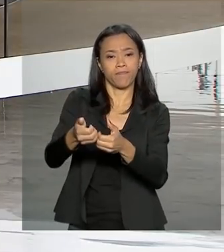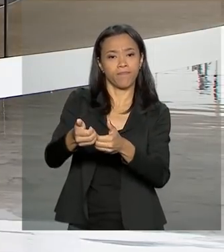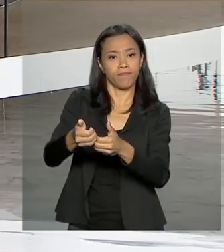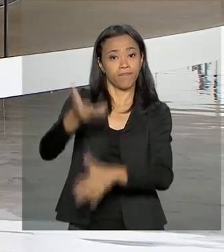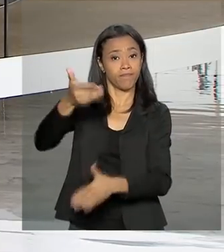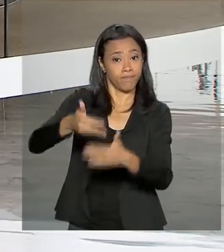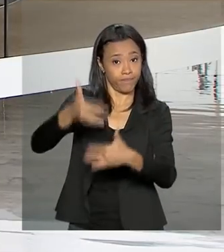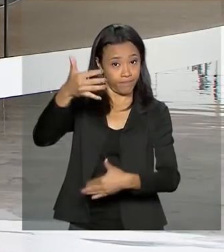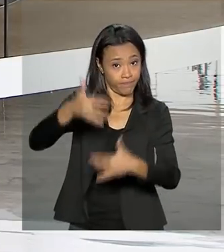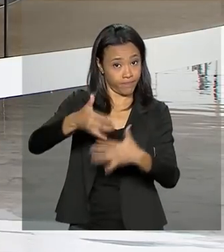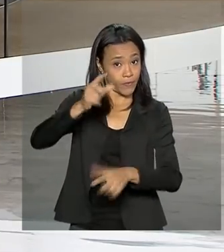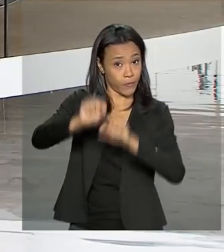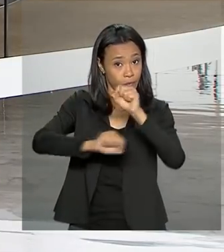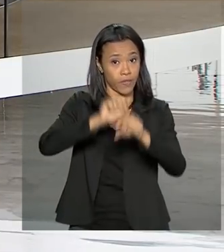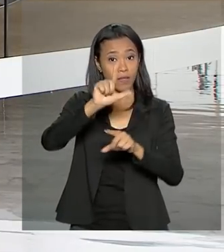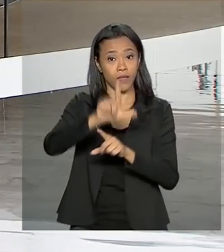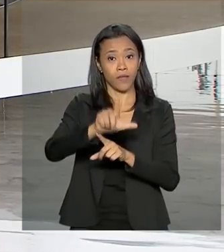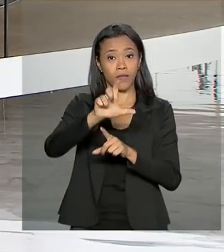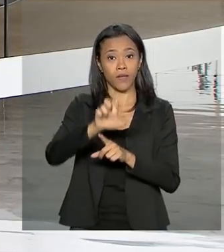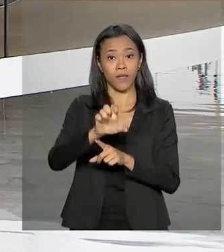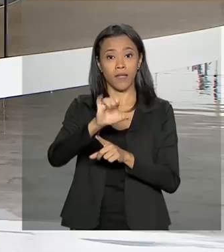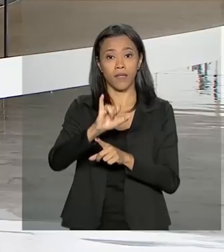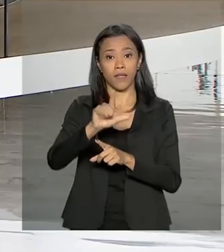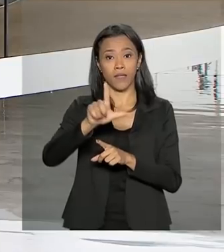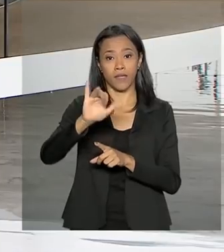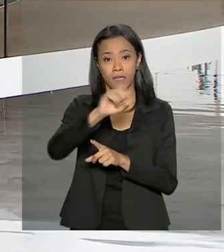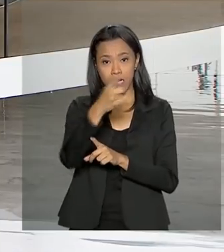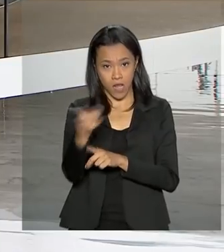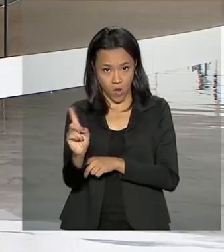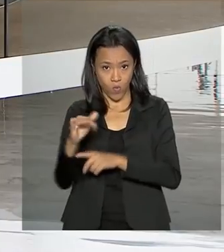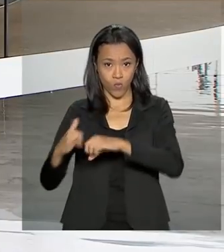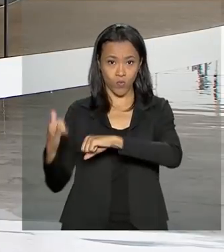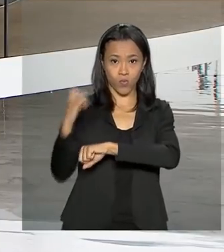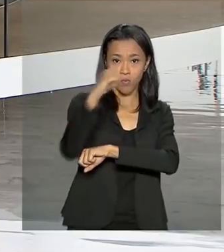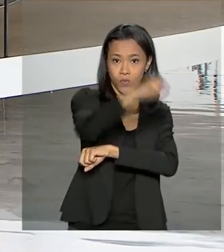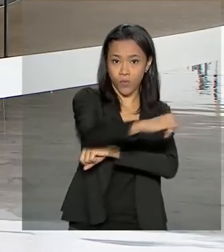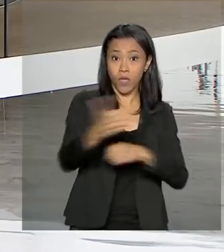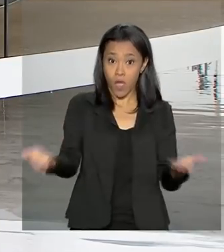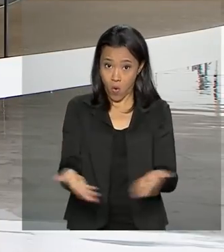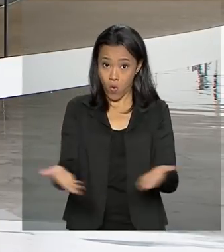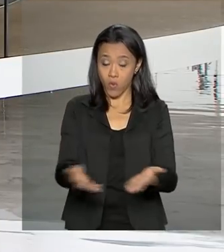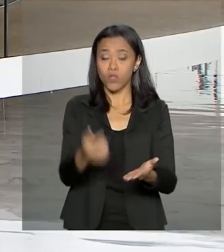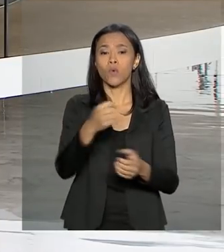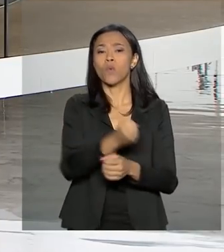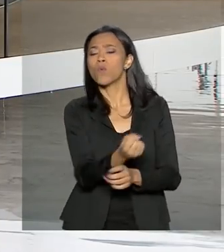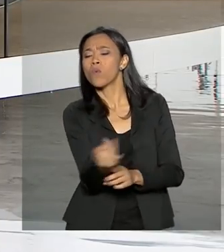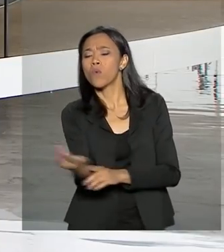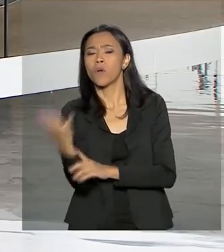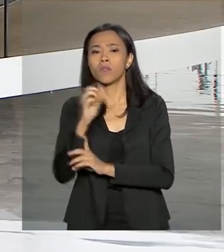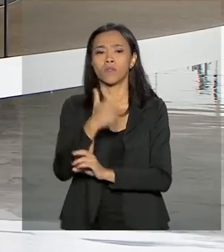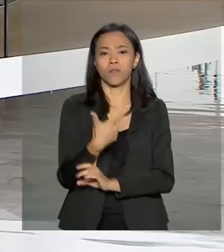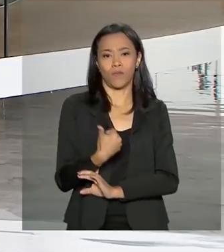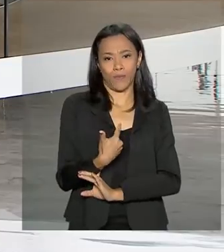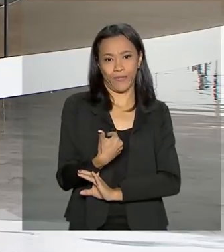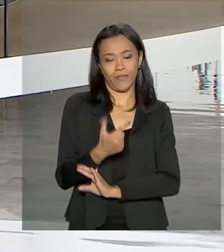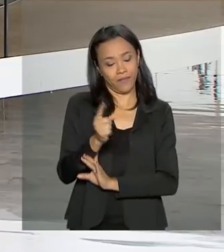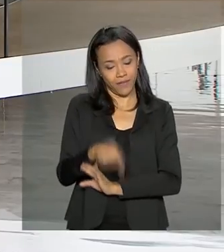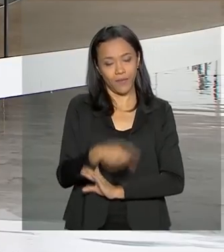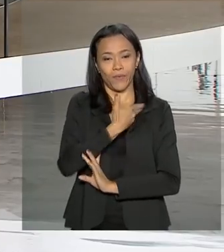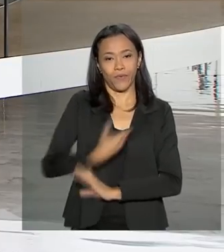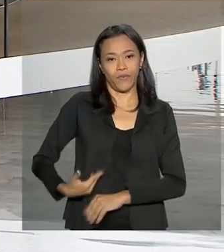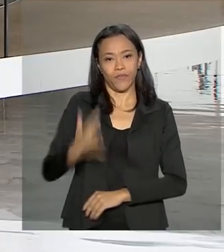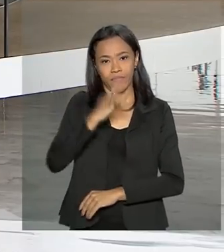sobre os leilões de aeroportos que acontecem hoje. Serão 12 terminais e a expectativa do governo federal é